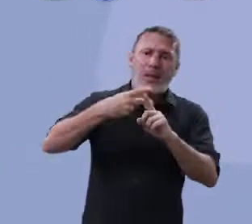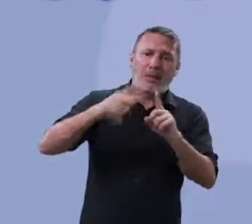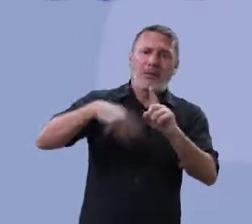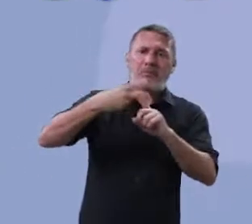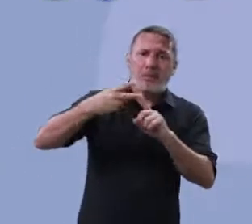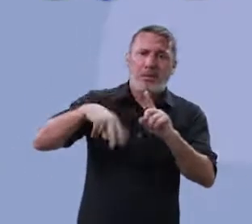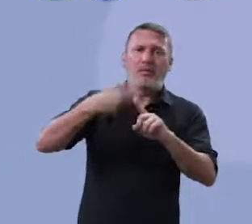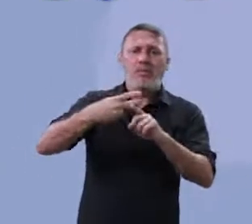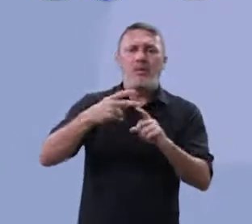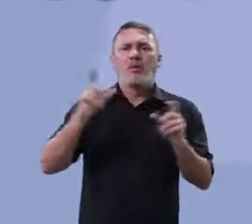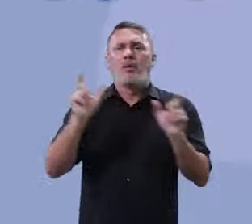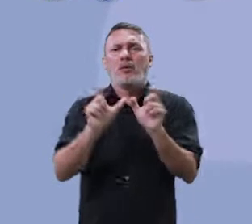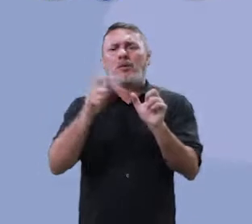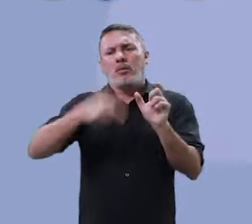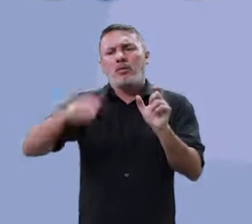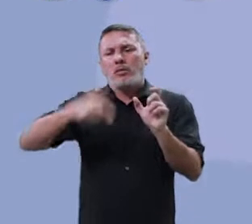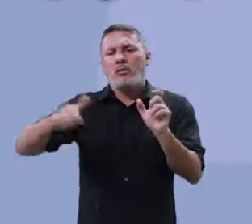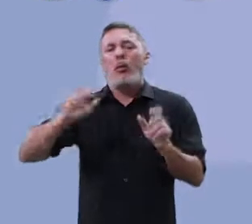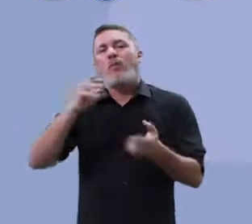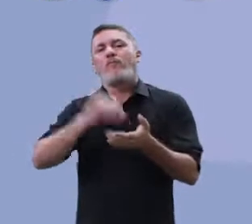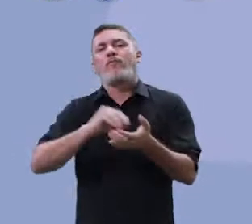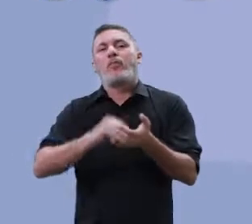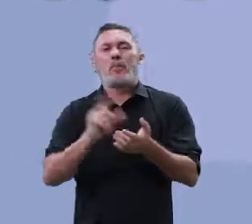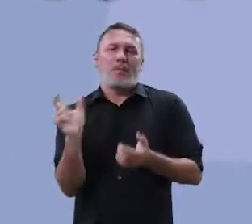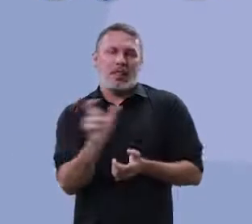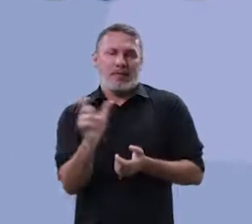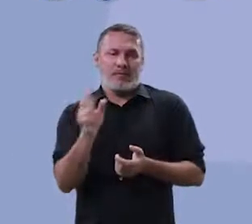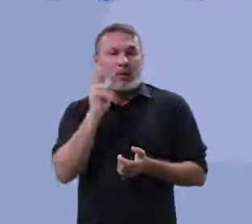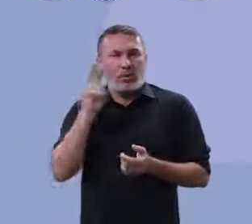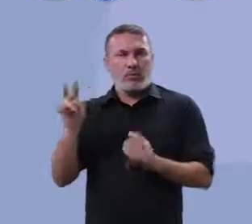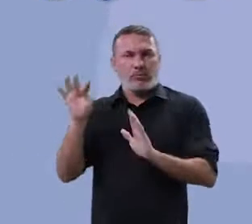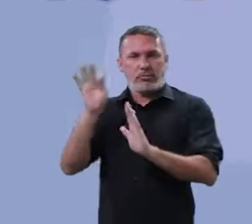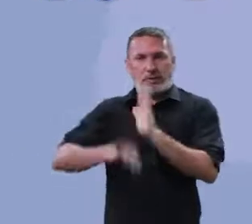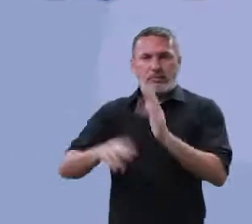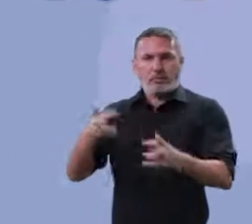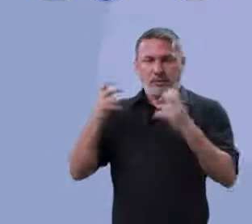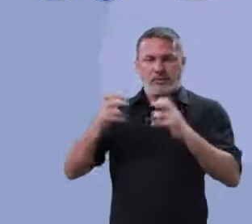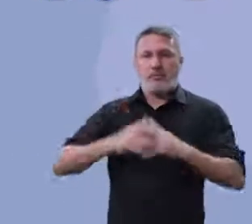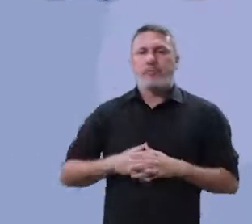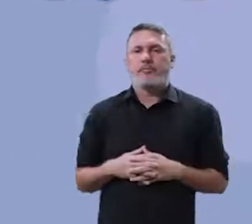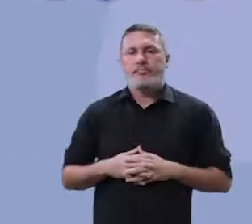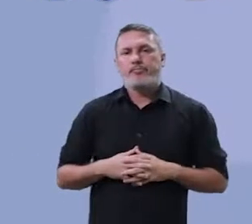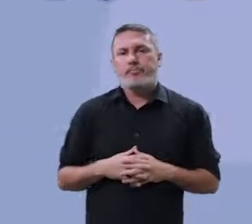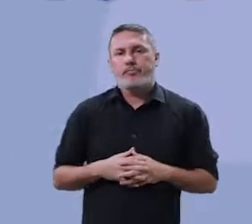ausência de palavras. Olha lá. Percebam esse texto.